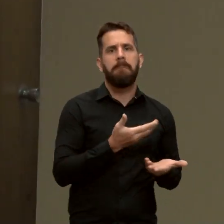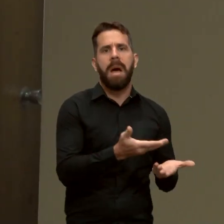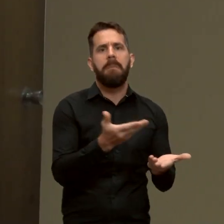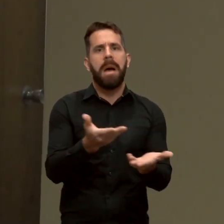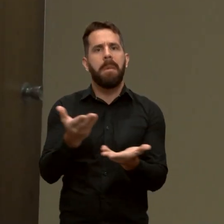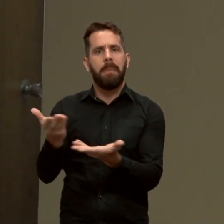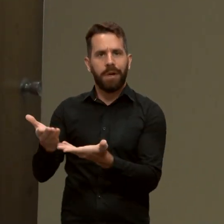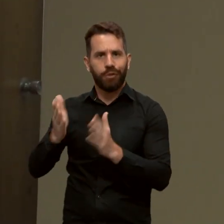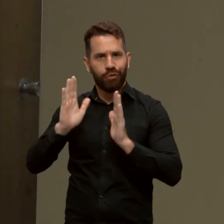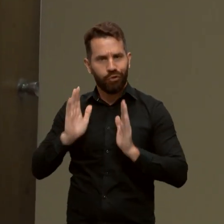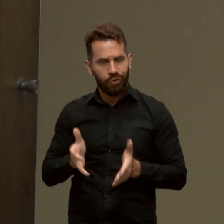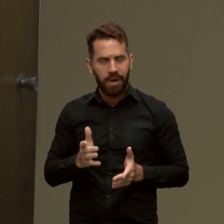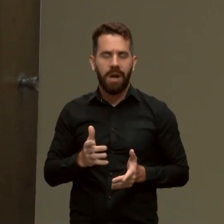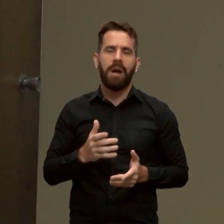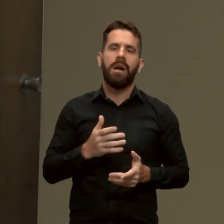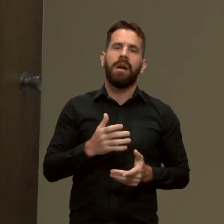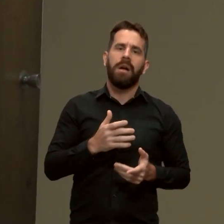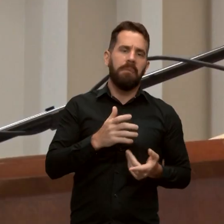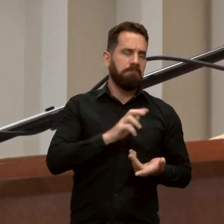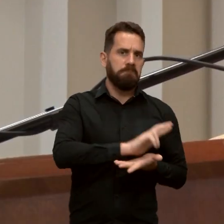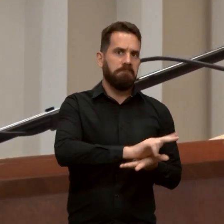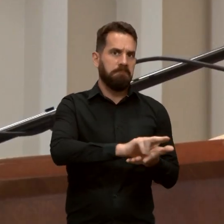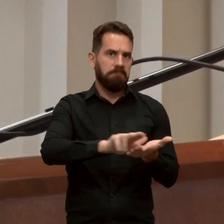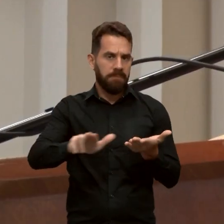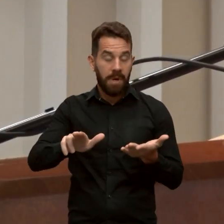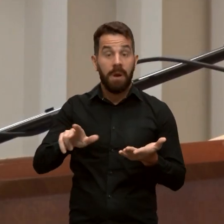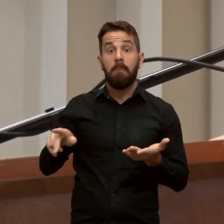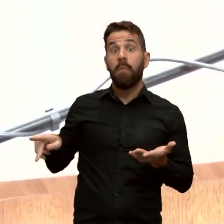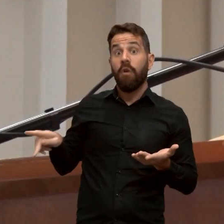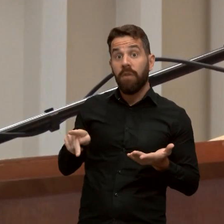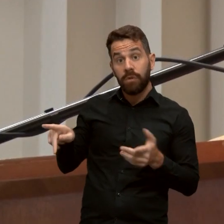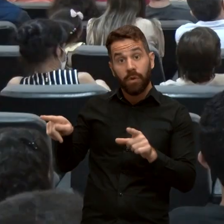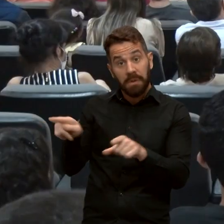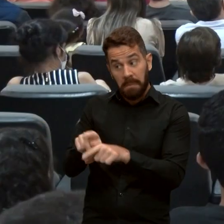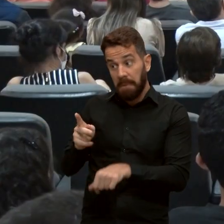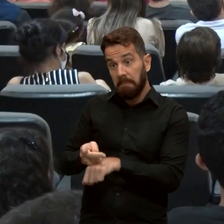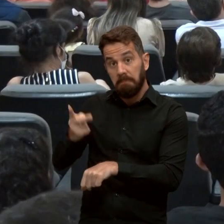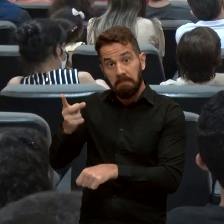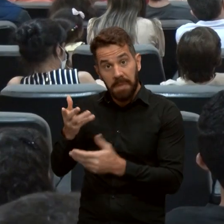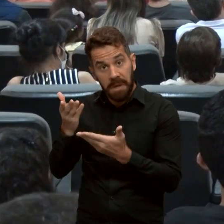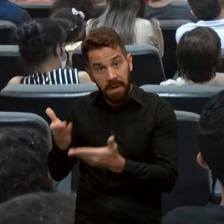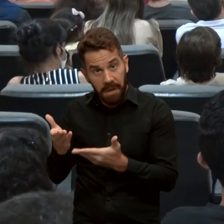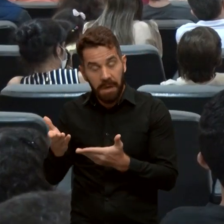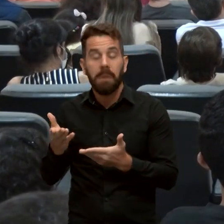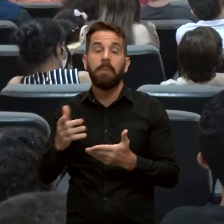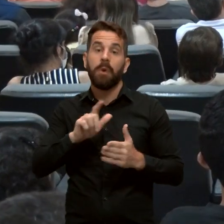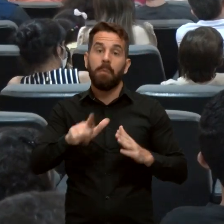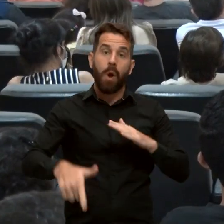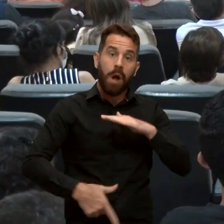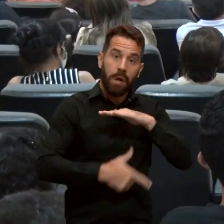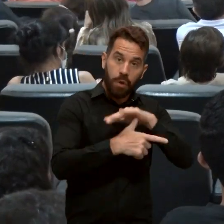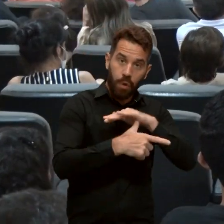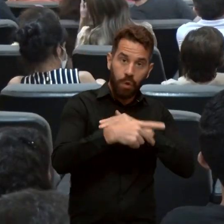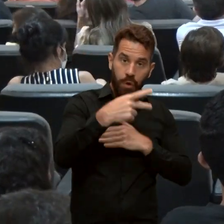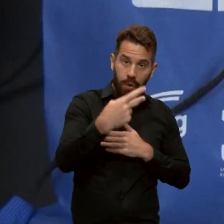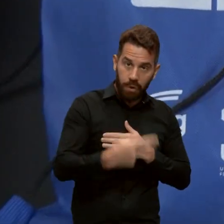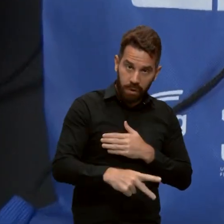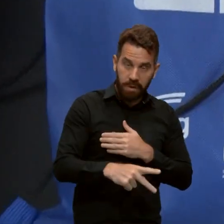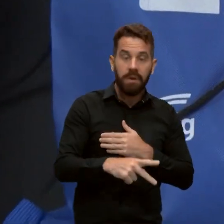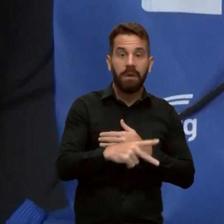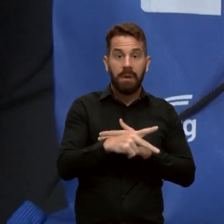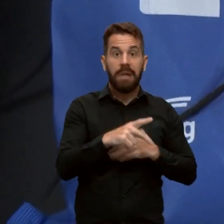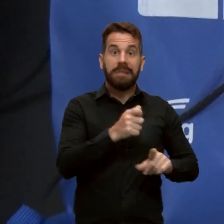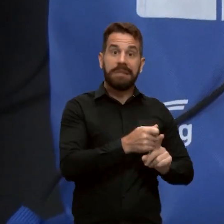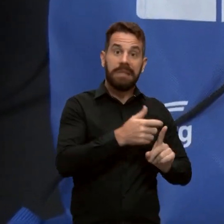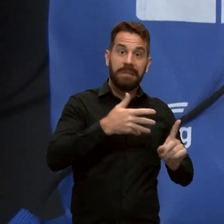prata e ouro. Os professores das escolas premiadas também receberam homenagens da Pró-Reitoria de Extensão e Cultura da UFG.